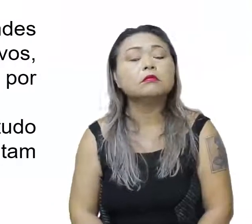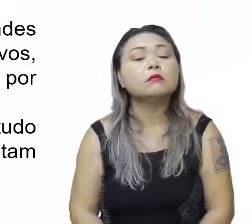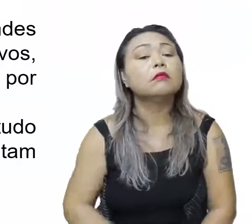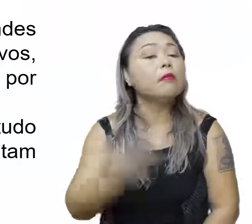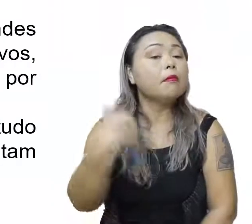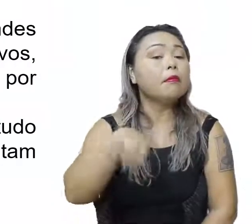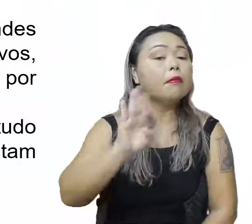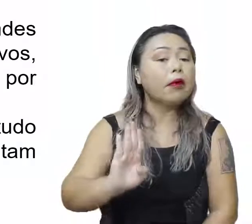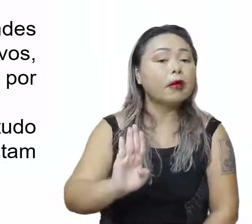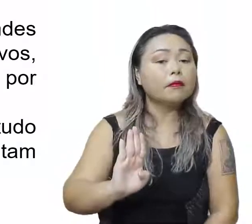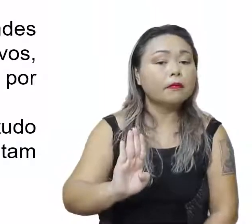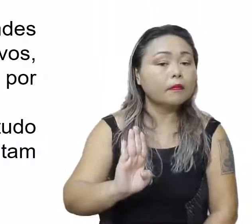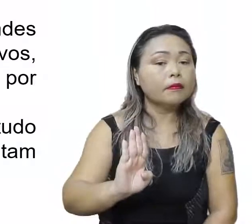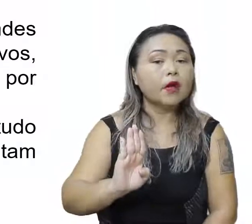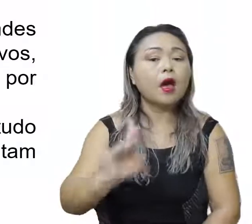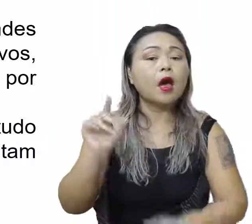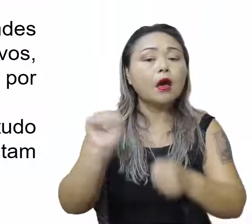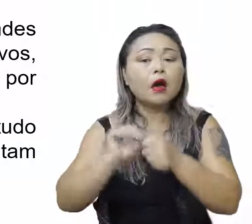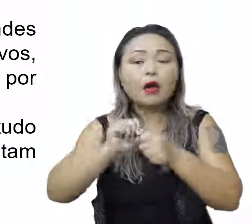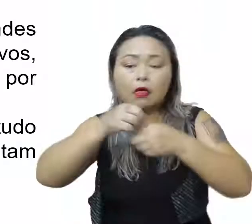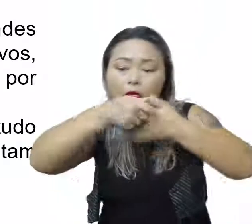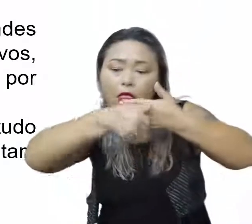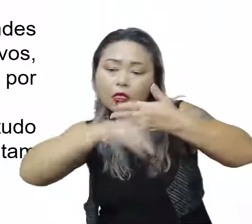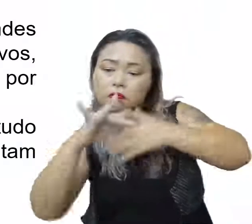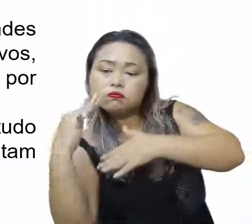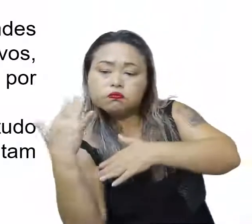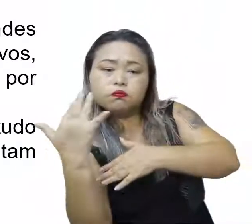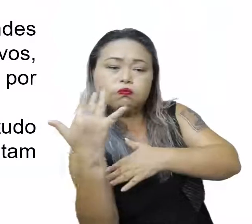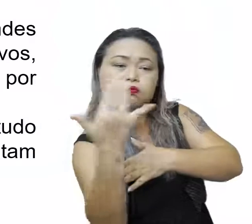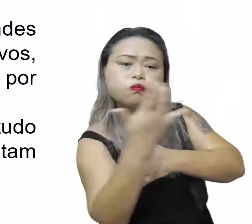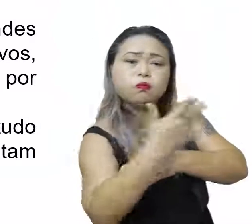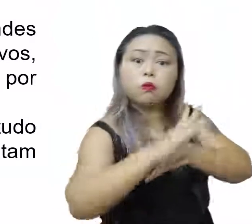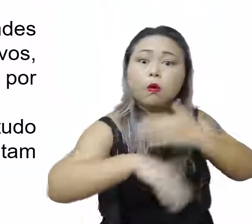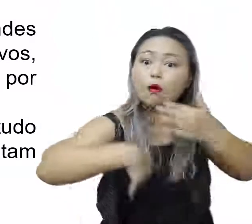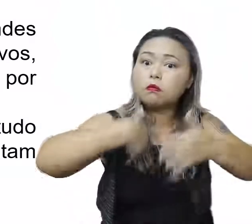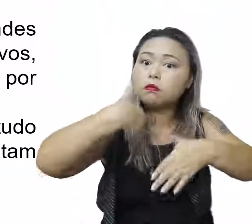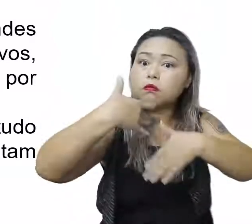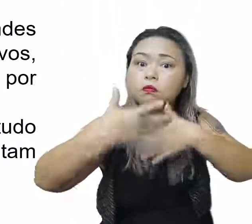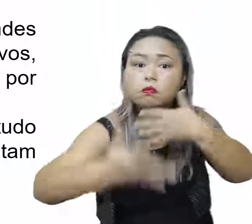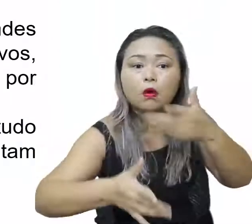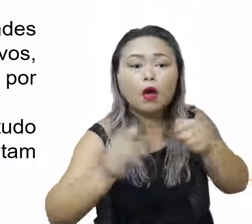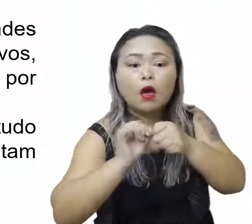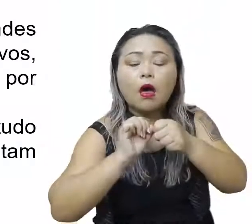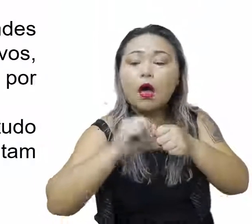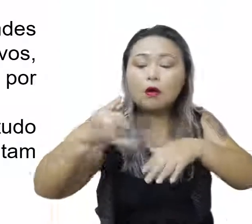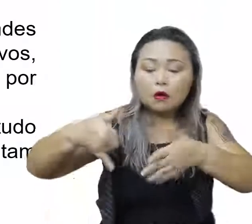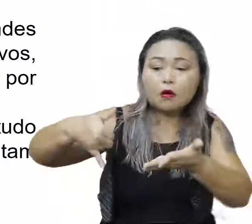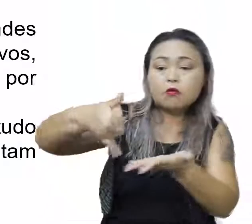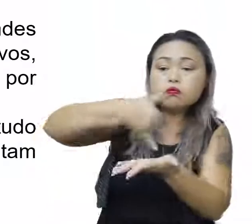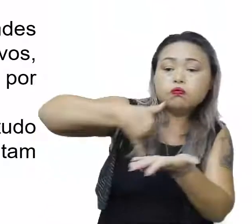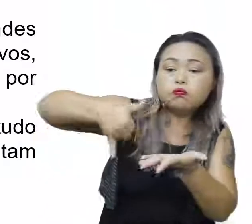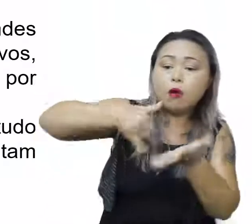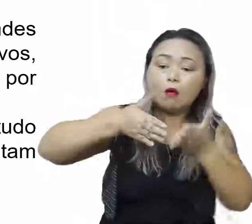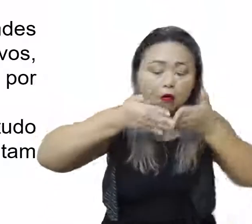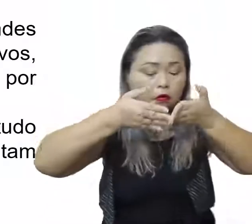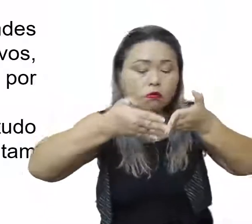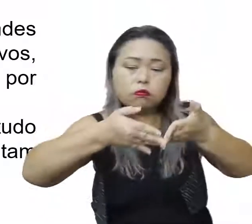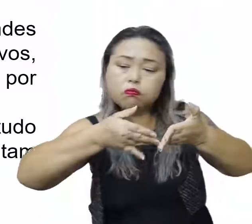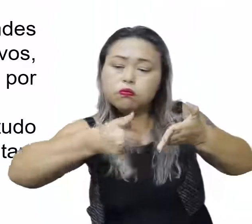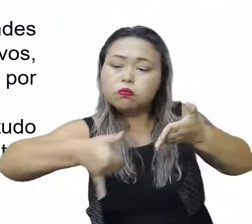B, a ocorrência de desastres ambientais de grandes proporções como no caso do derramamento de óleo por navios petroleiros.